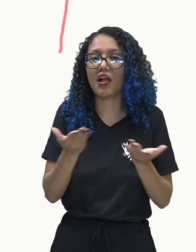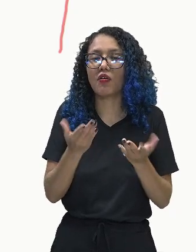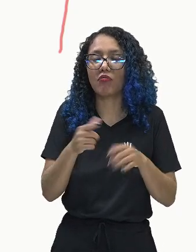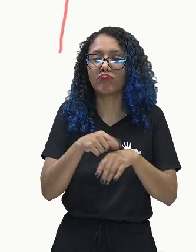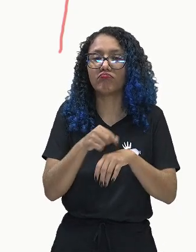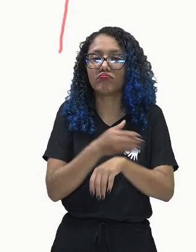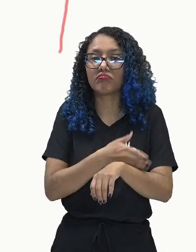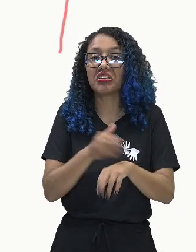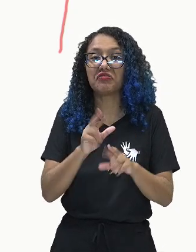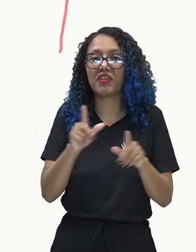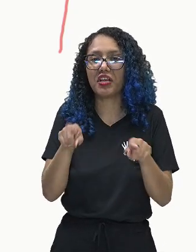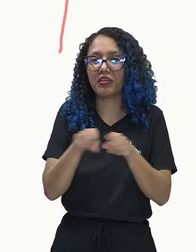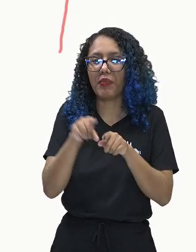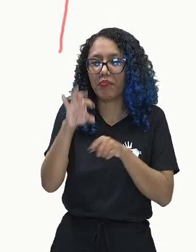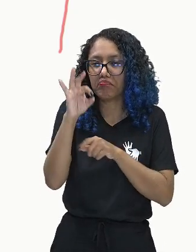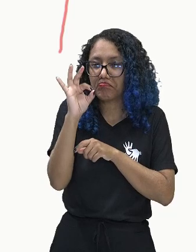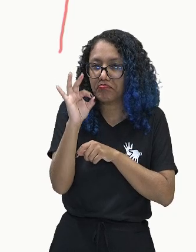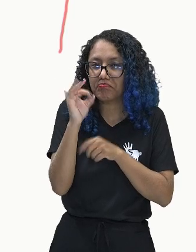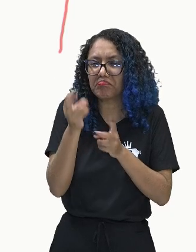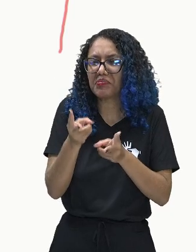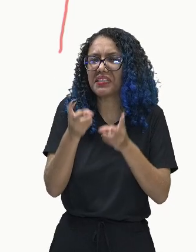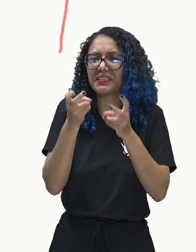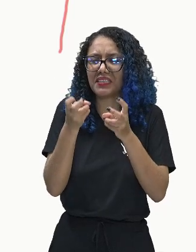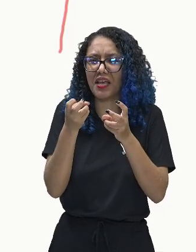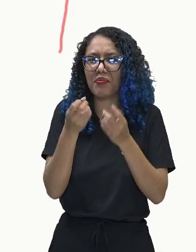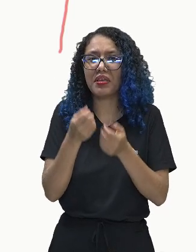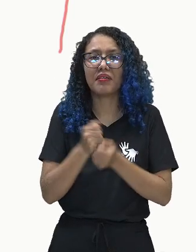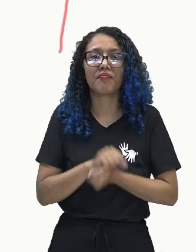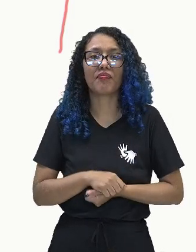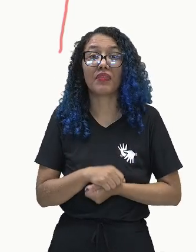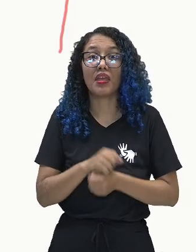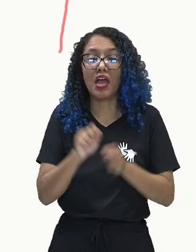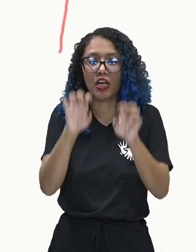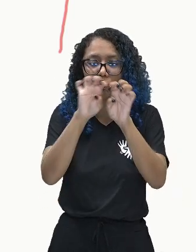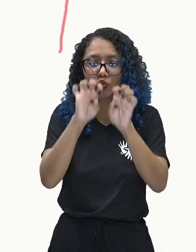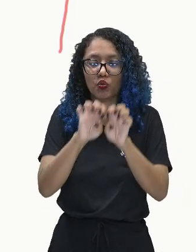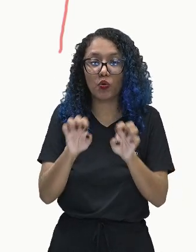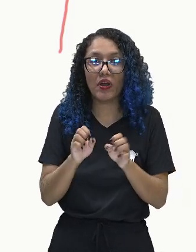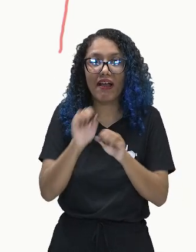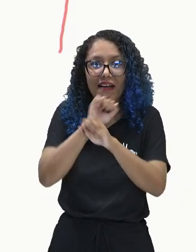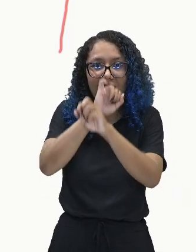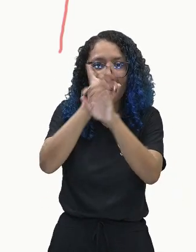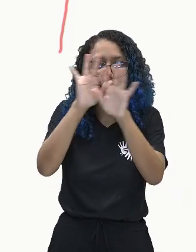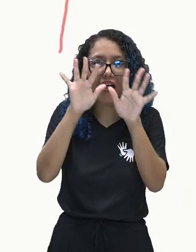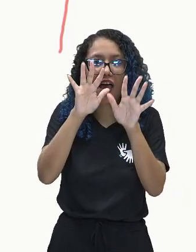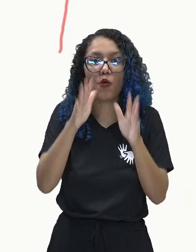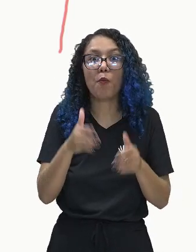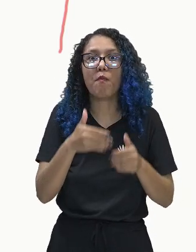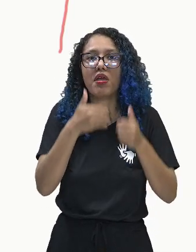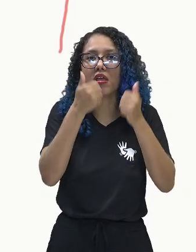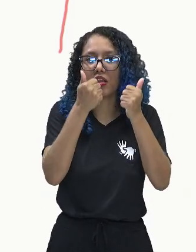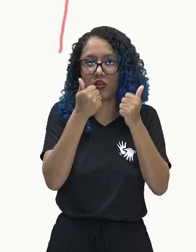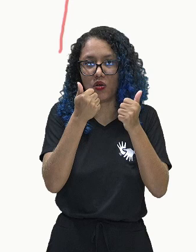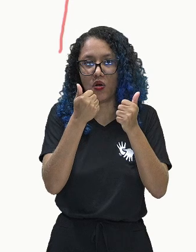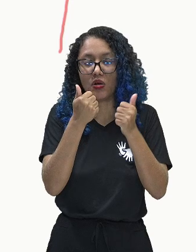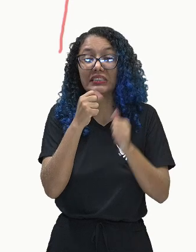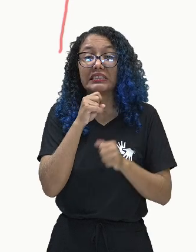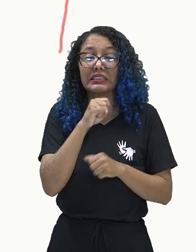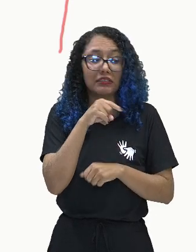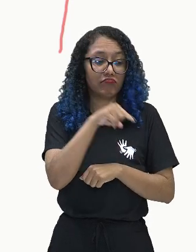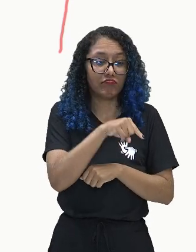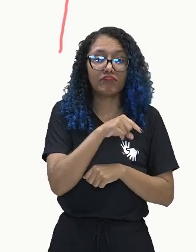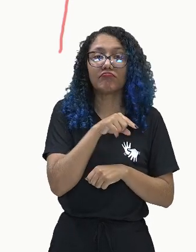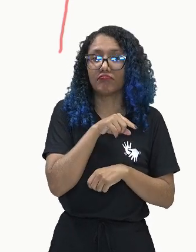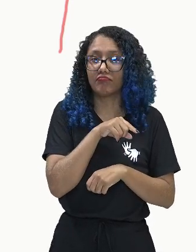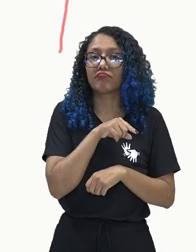morfologia é muito mais definida quando você está utilizando esse microscópio com uma resolução melhor,